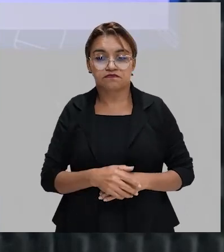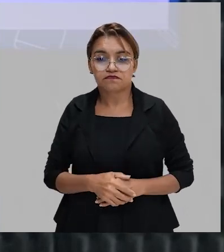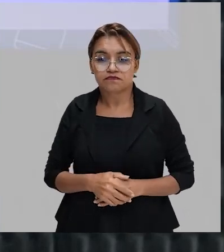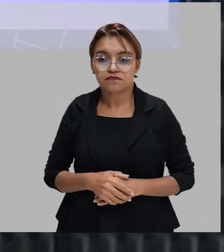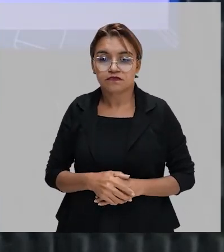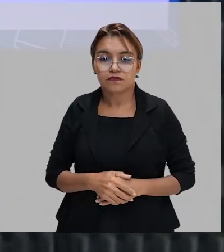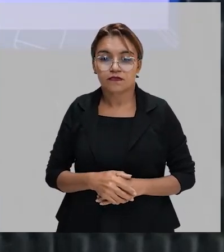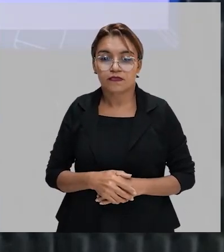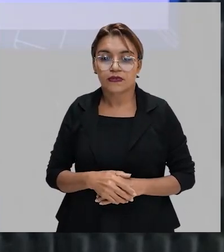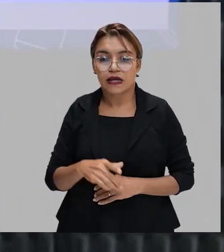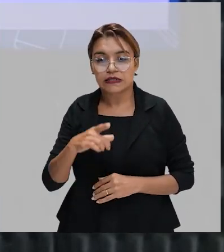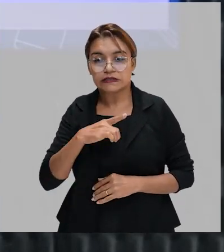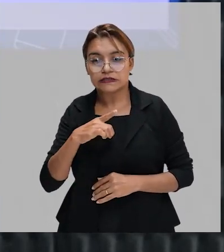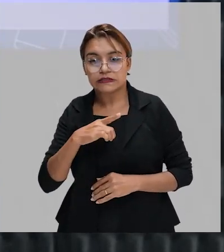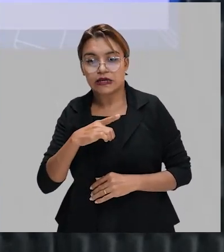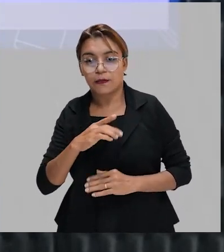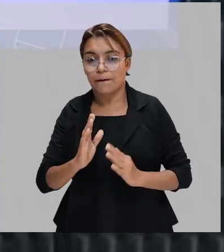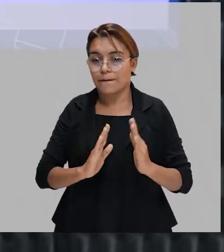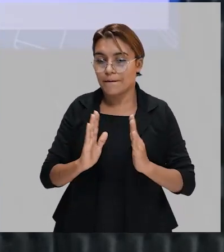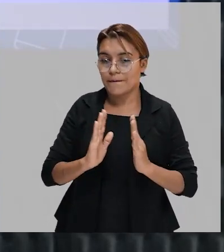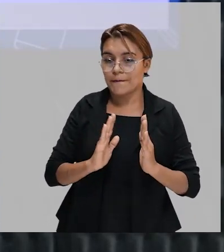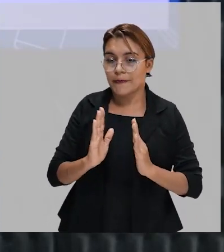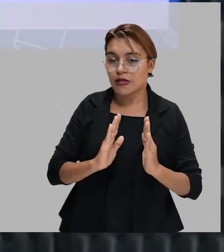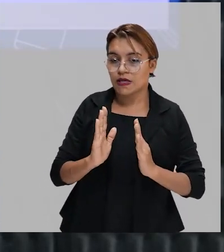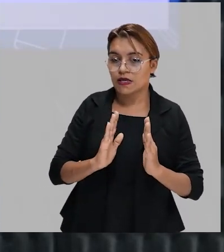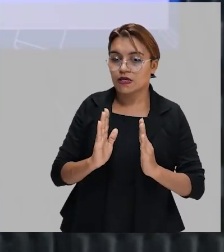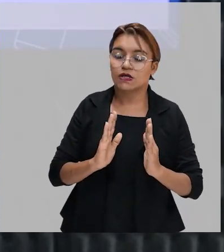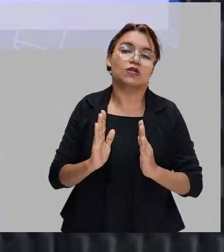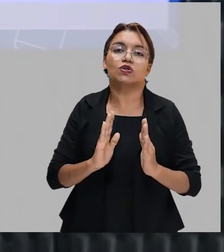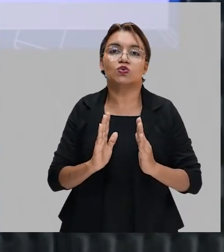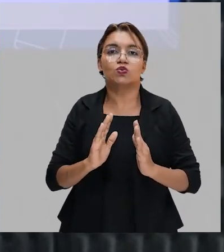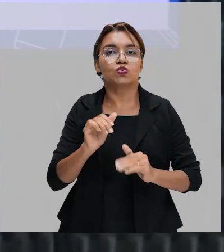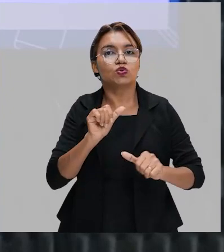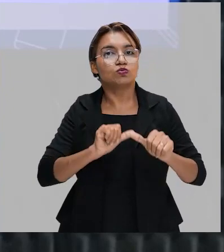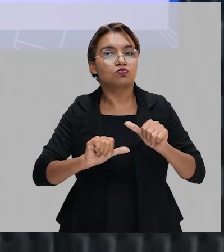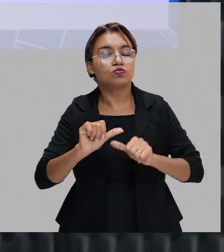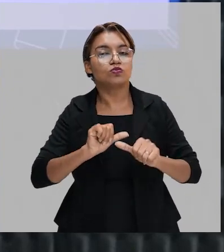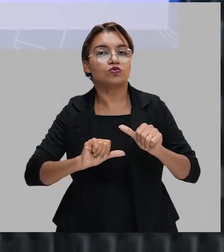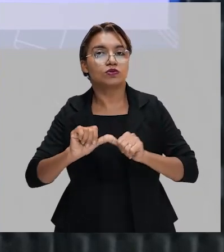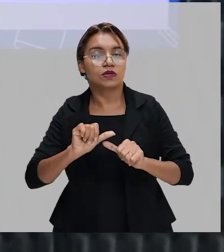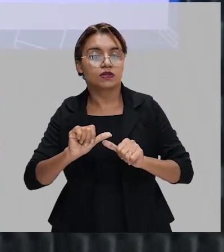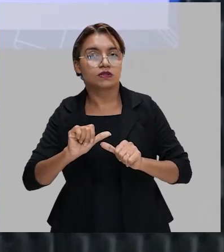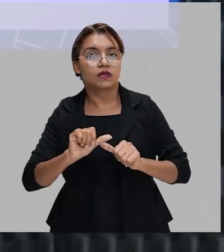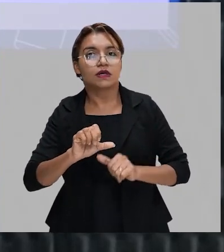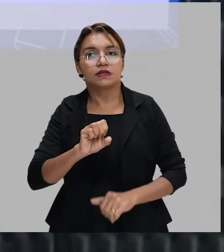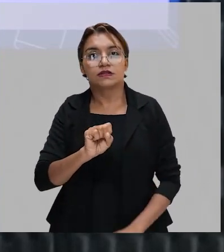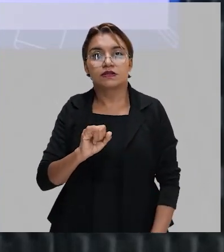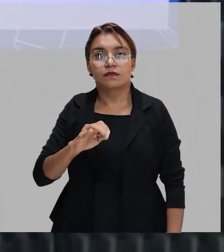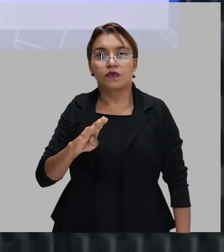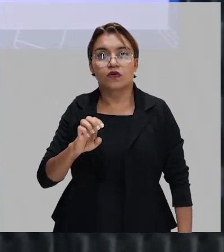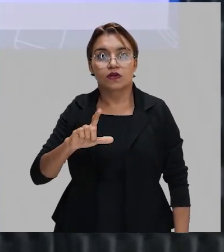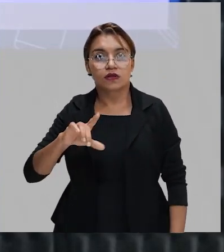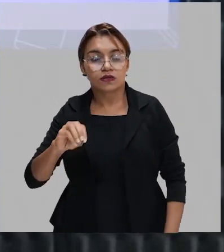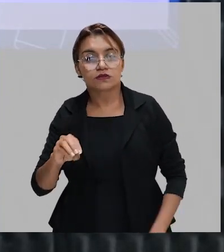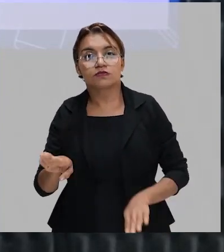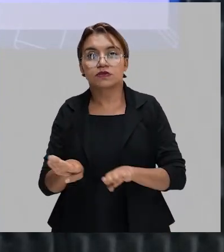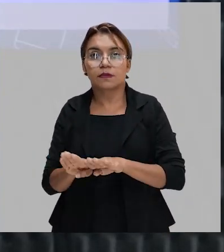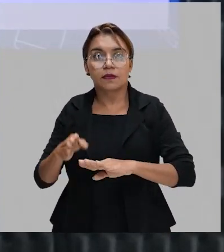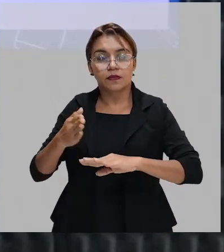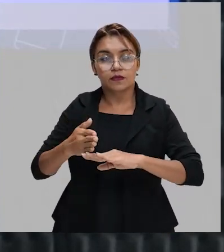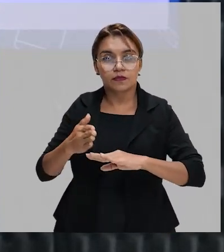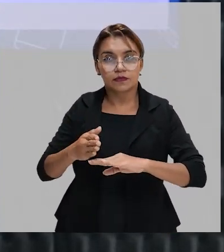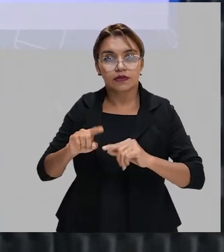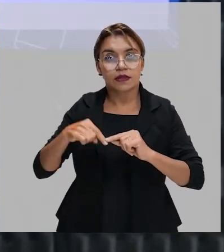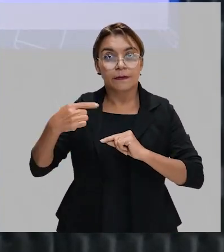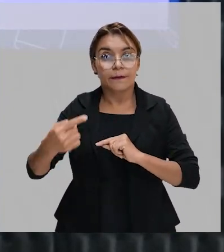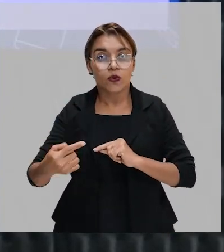vão afirmar que foi um período de transição entre o simbolismo e o modernismo. Por que simbolismo? Porque depois do